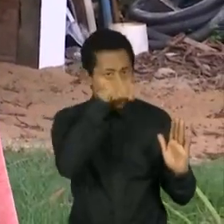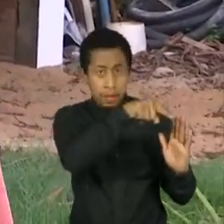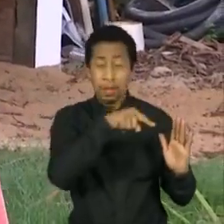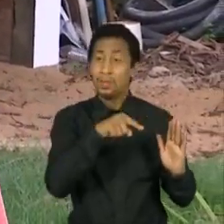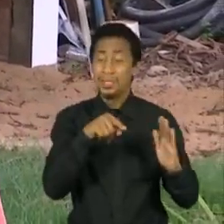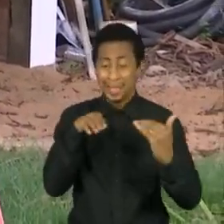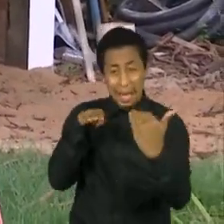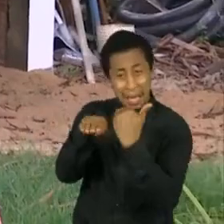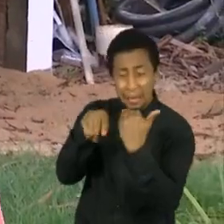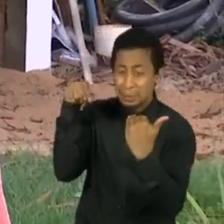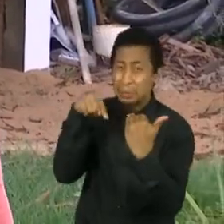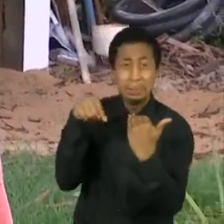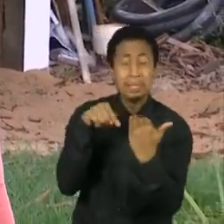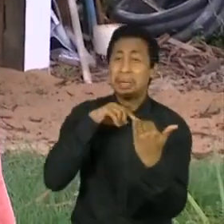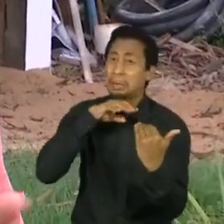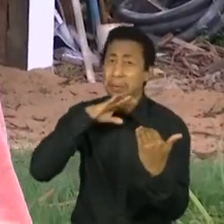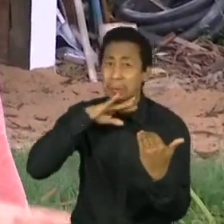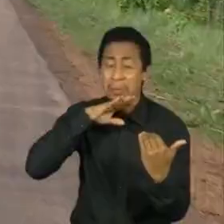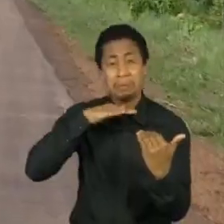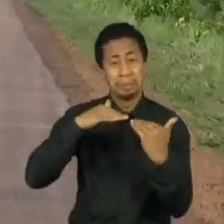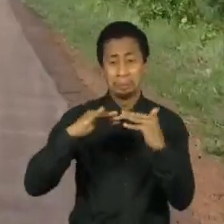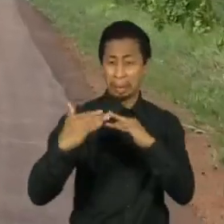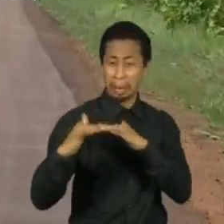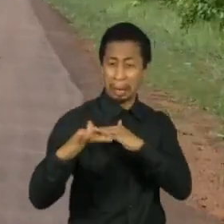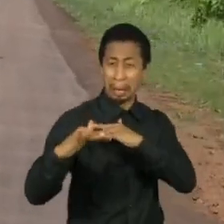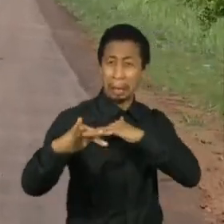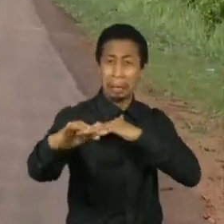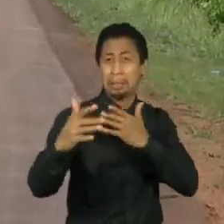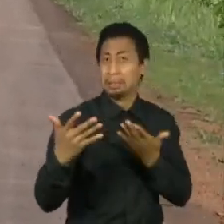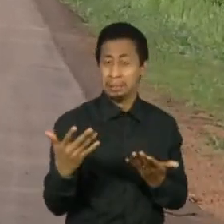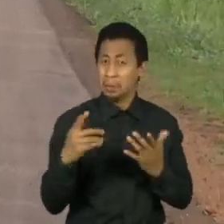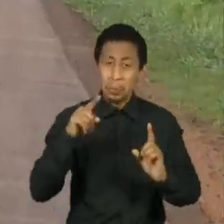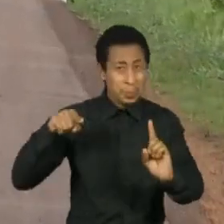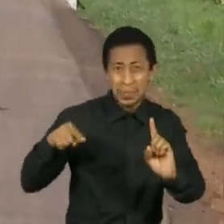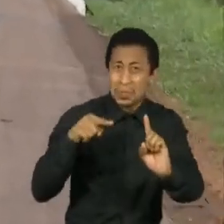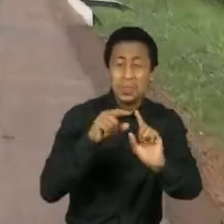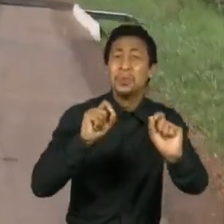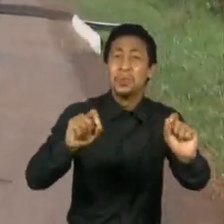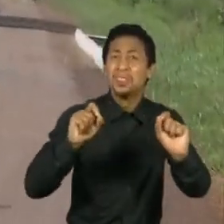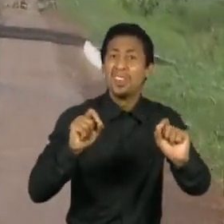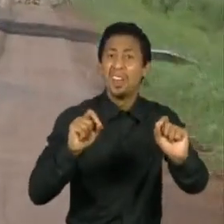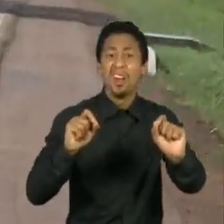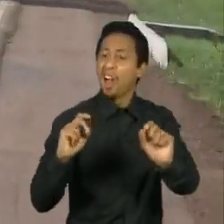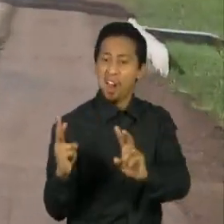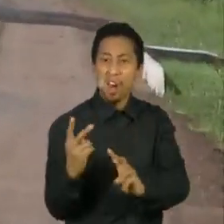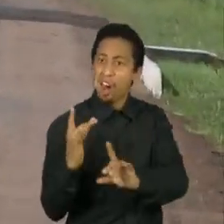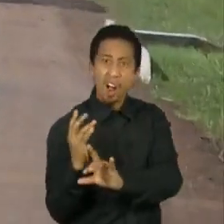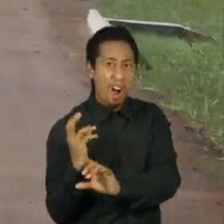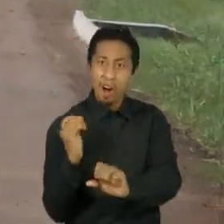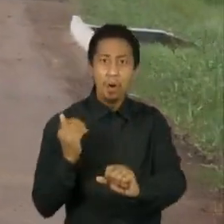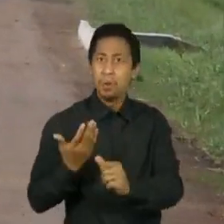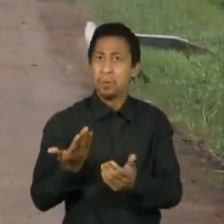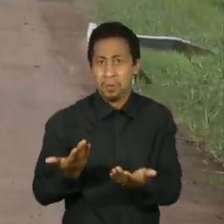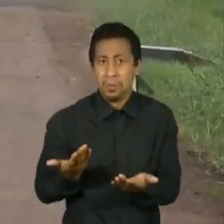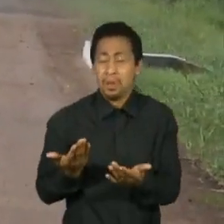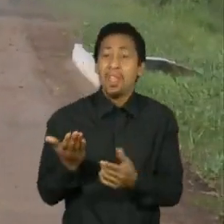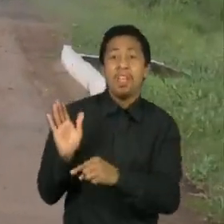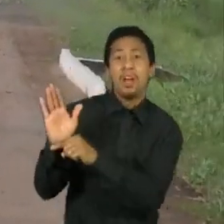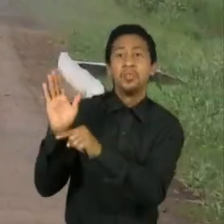viabilidade ambiental, e o único objetivo ali é o lucro fácil e dar dinheiro para o monopólio do